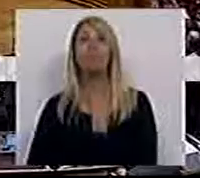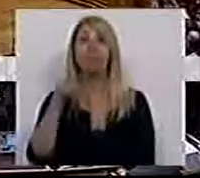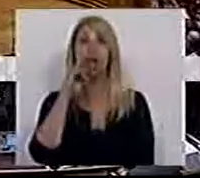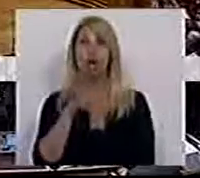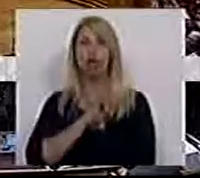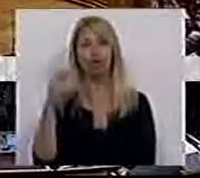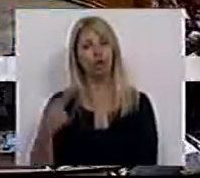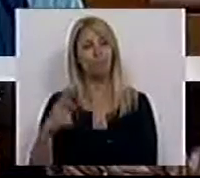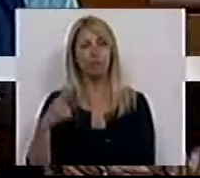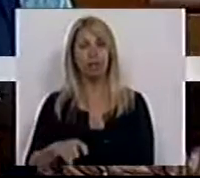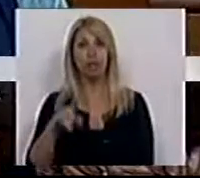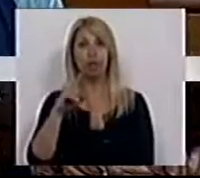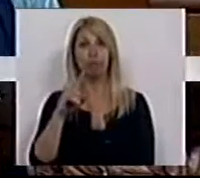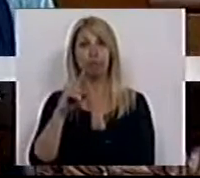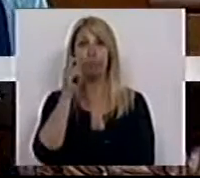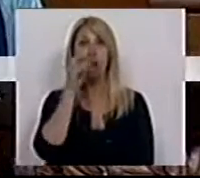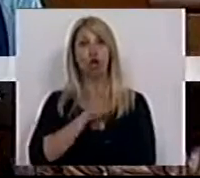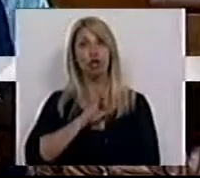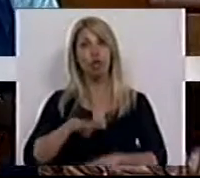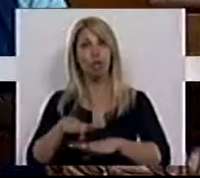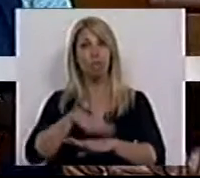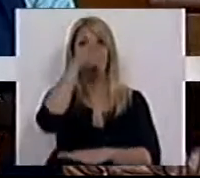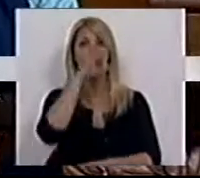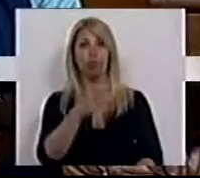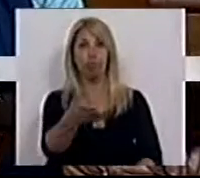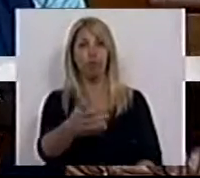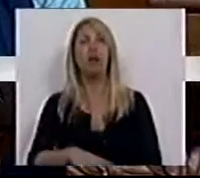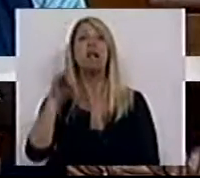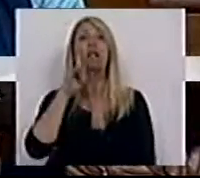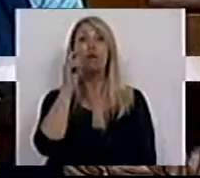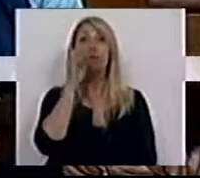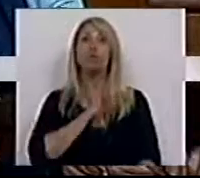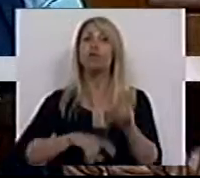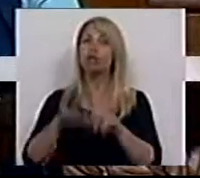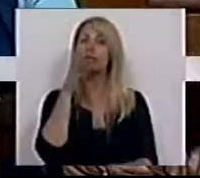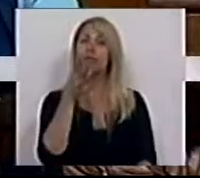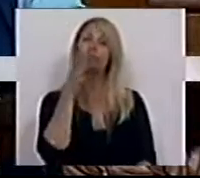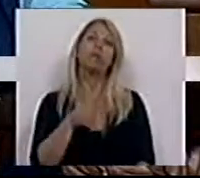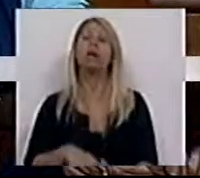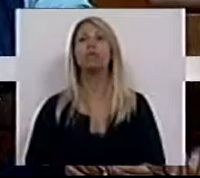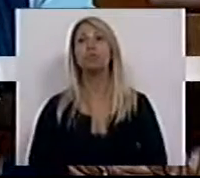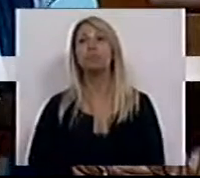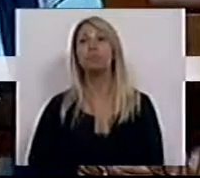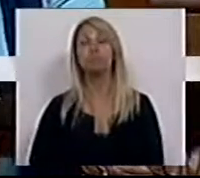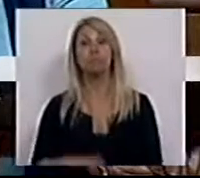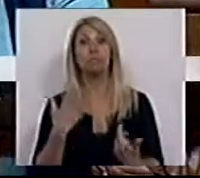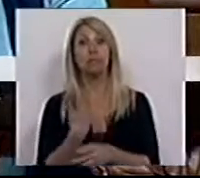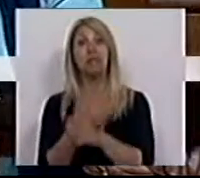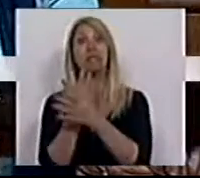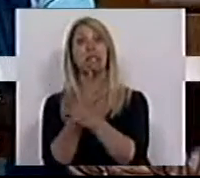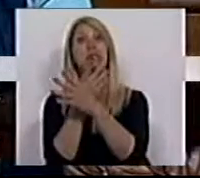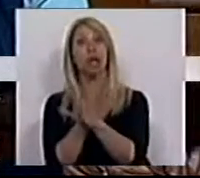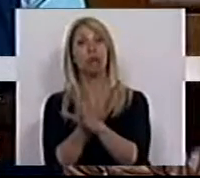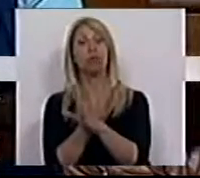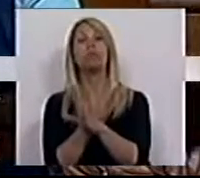Senhora Presidente, Senhores Membros do Governo, Senhoras e Senhores Deputados, Os incêndios